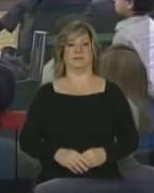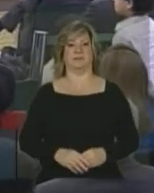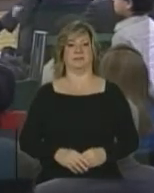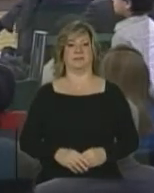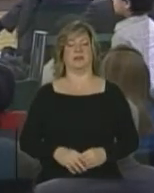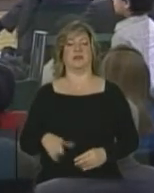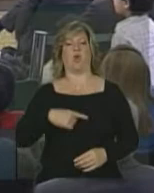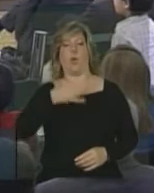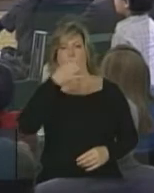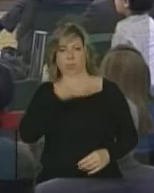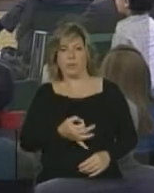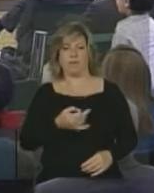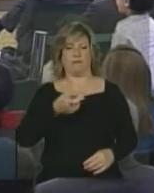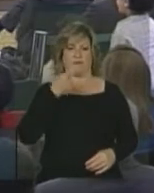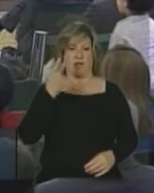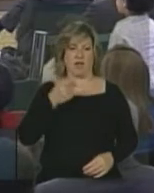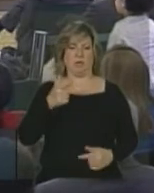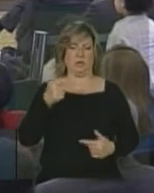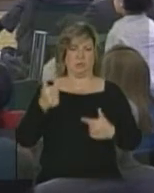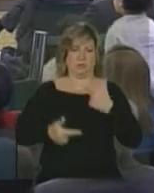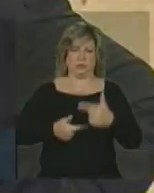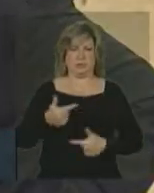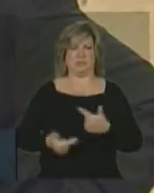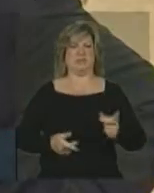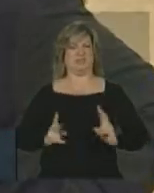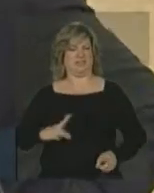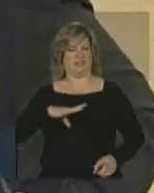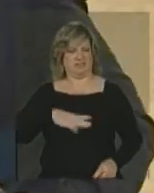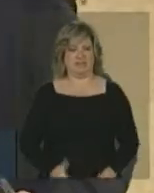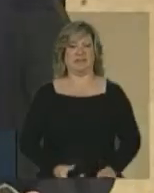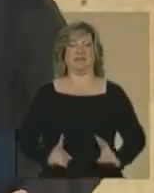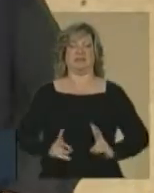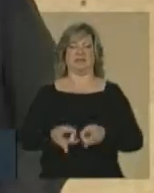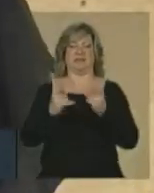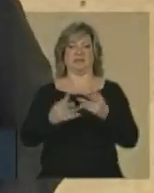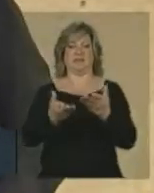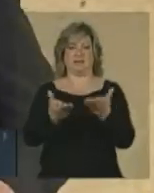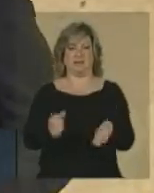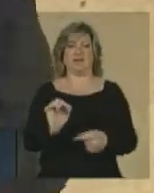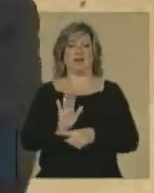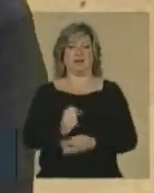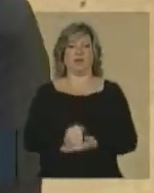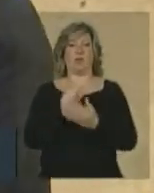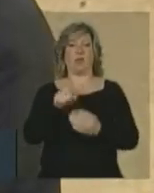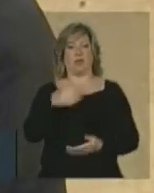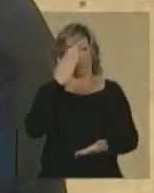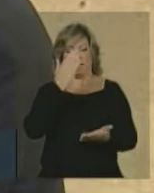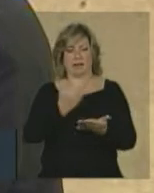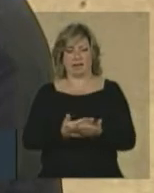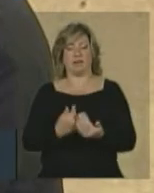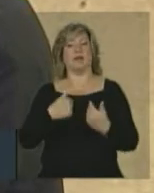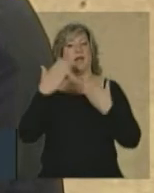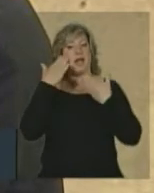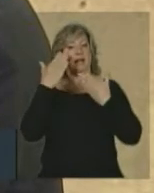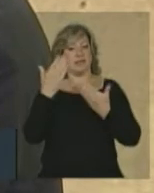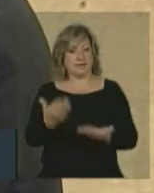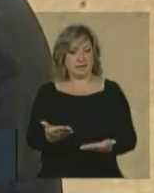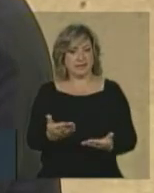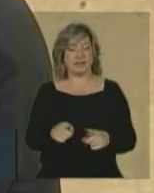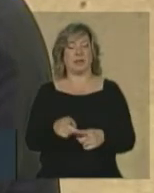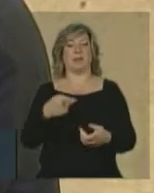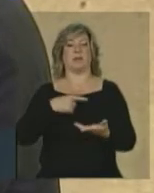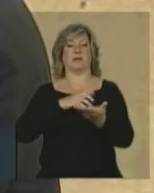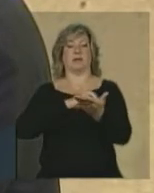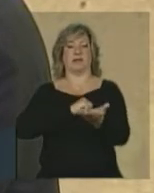dando opiniões à guerrida como sempre, guerreira como sempre, na defesa do que acredita. Agradecer meu